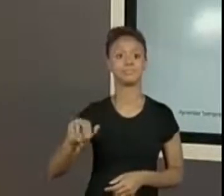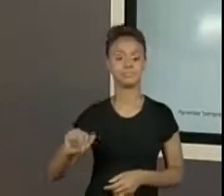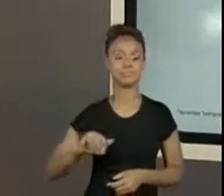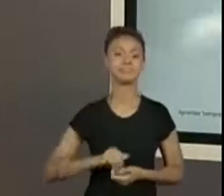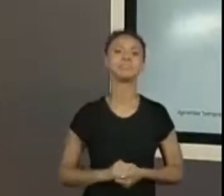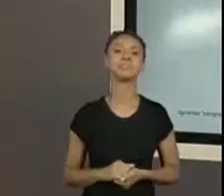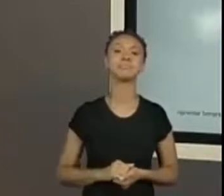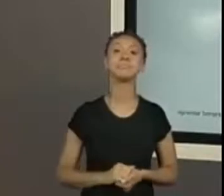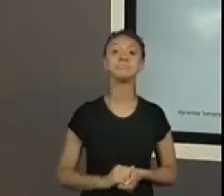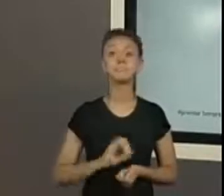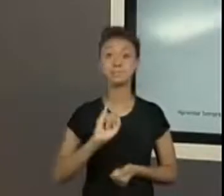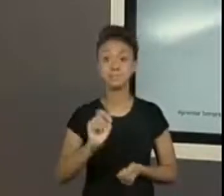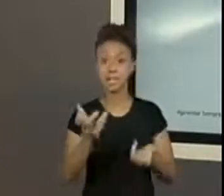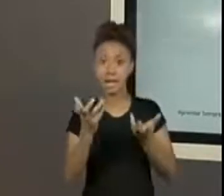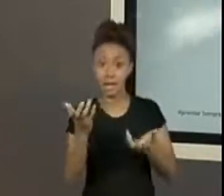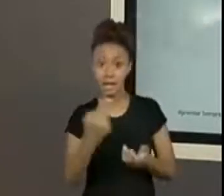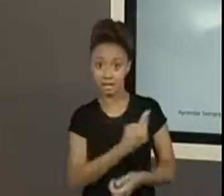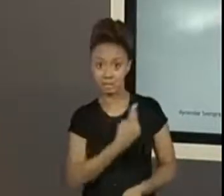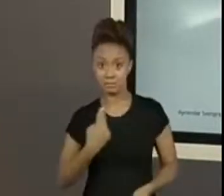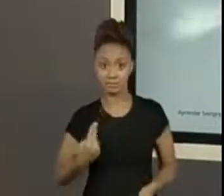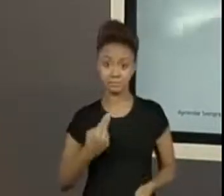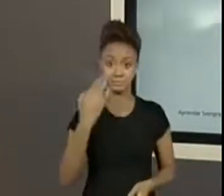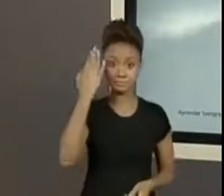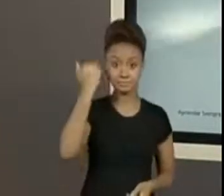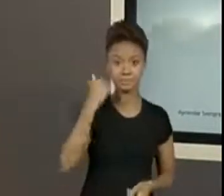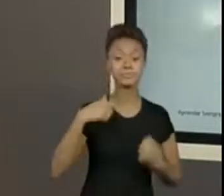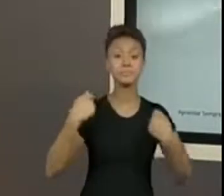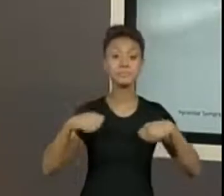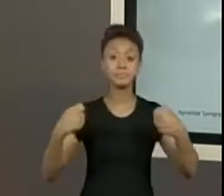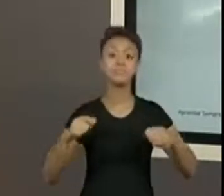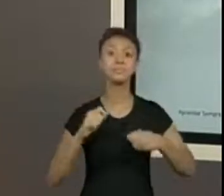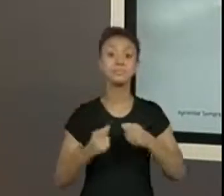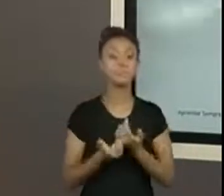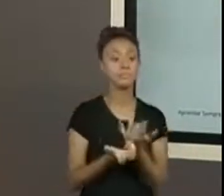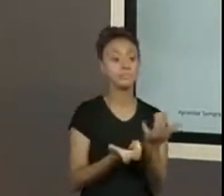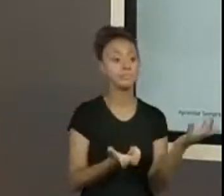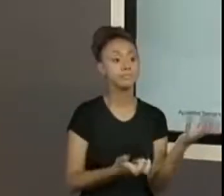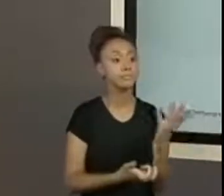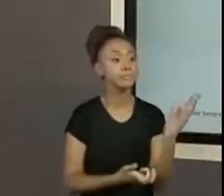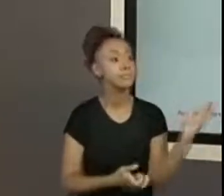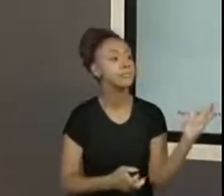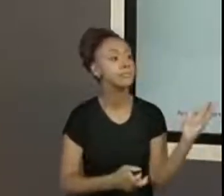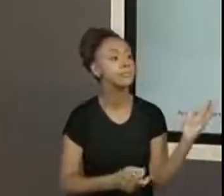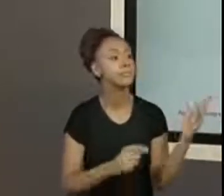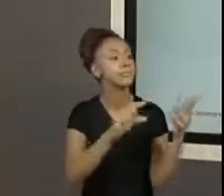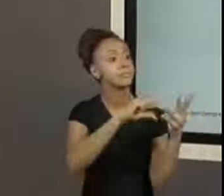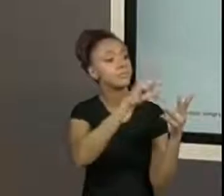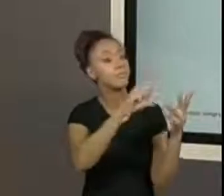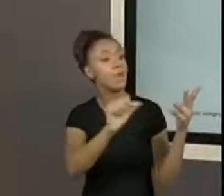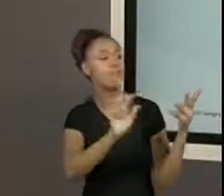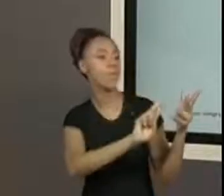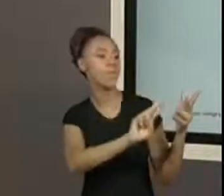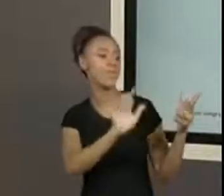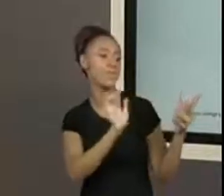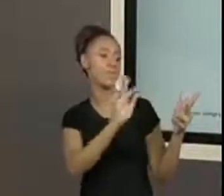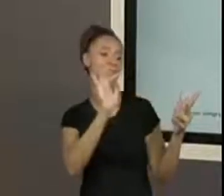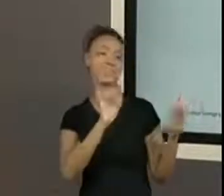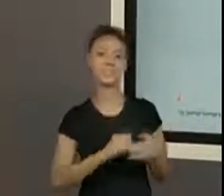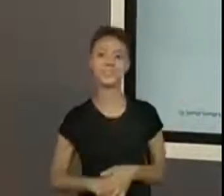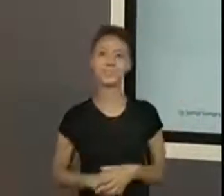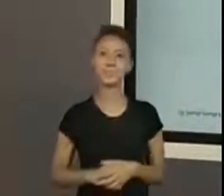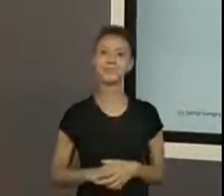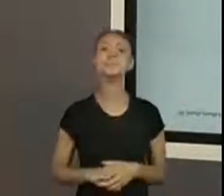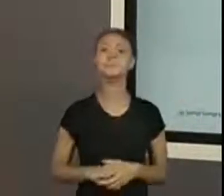quem quiser saber do meu nome, dê uma volta no jardim, que o meu nome está escrito numa folha de jasmin. Uma